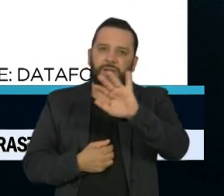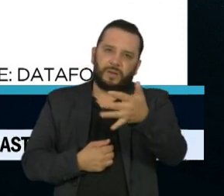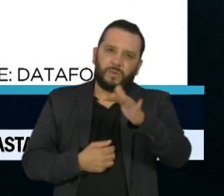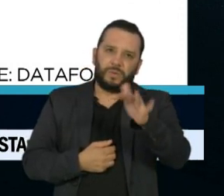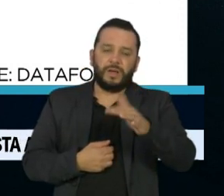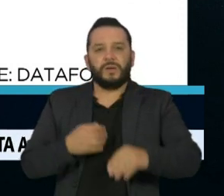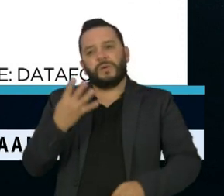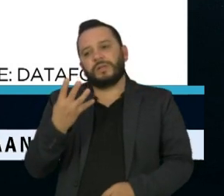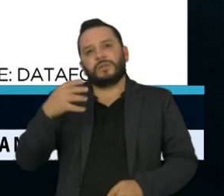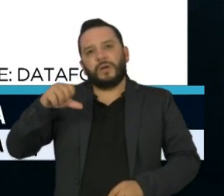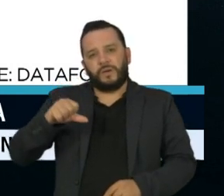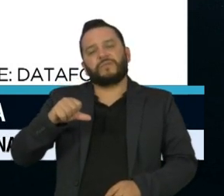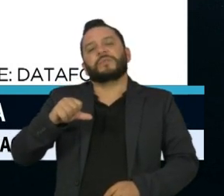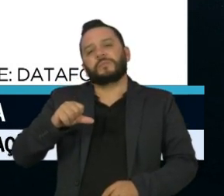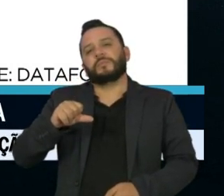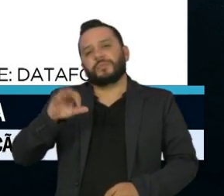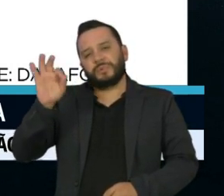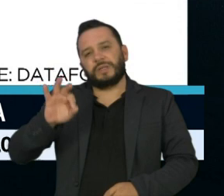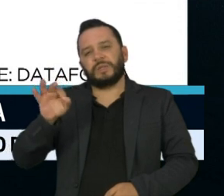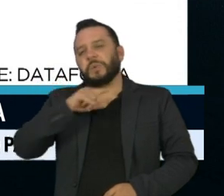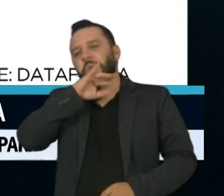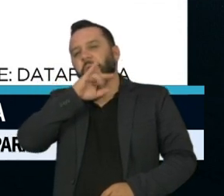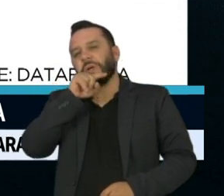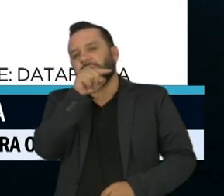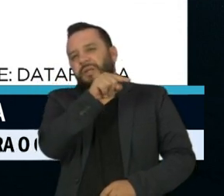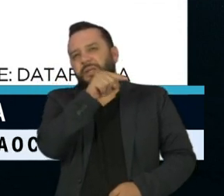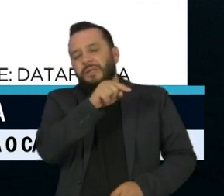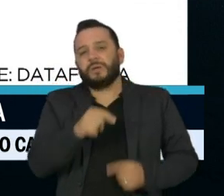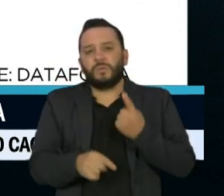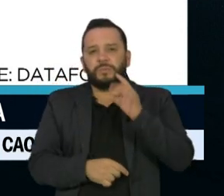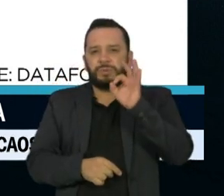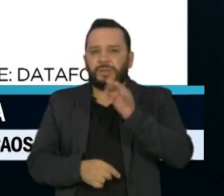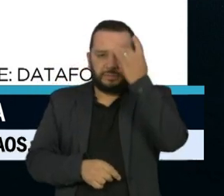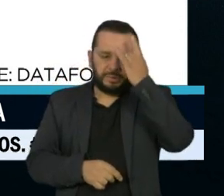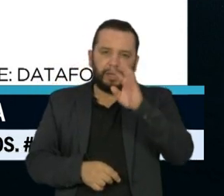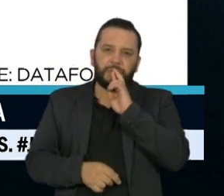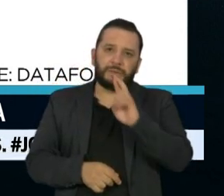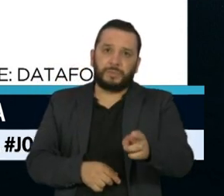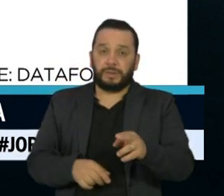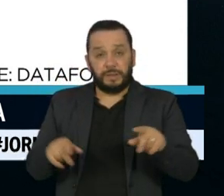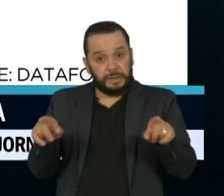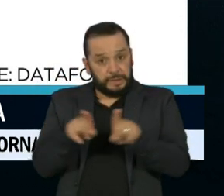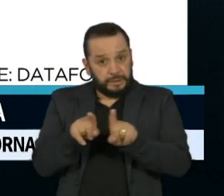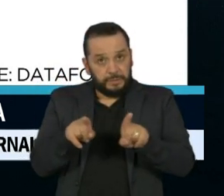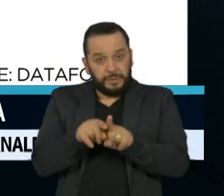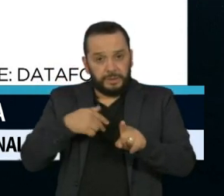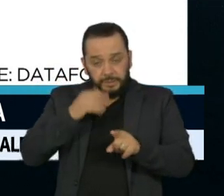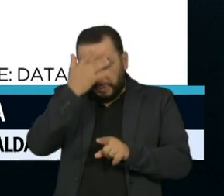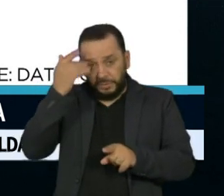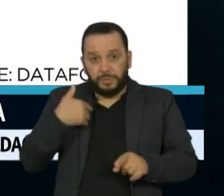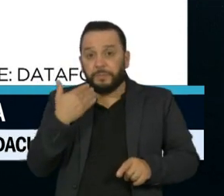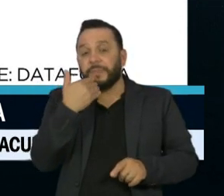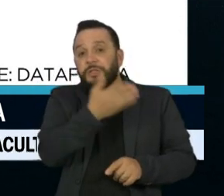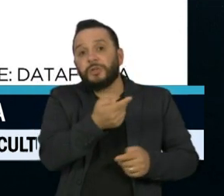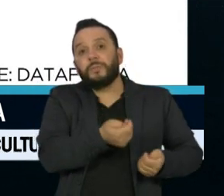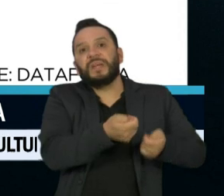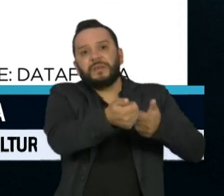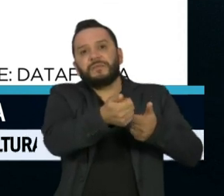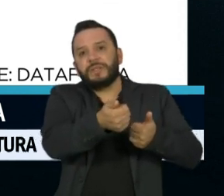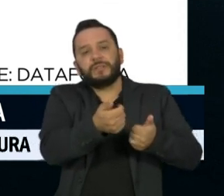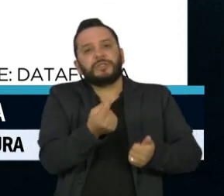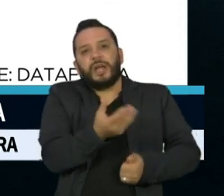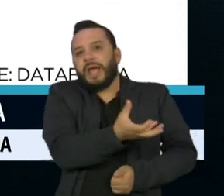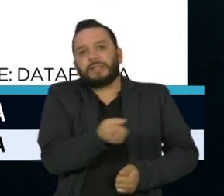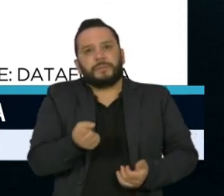% ruim ou péssimo e 1% não soube responder. Entre os que pediram o auxílio e não receberam,